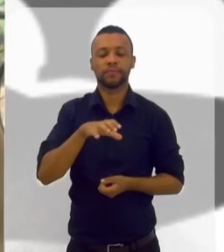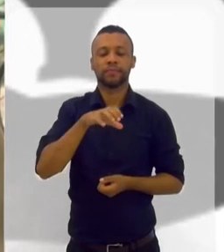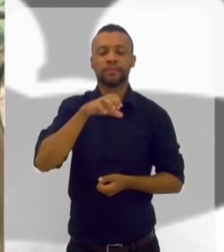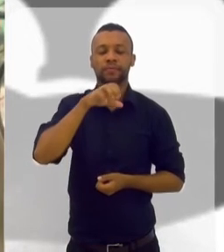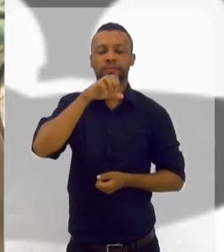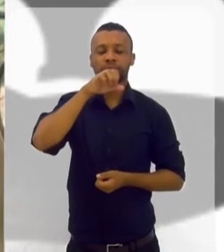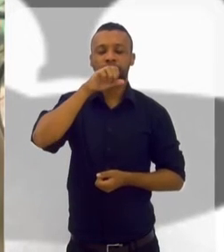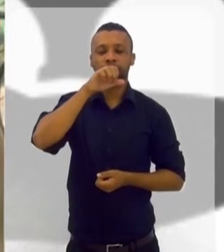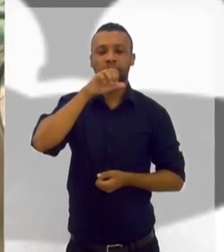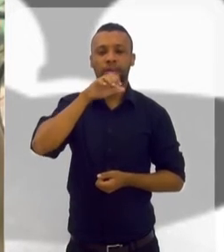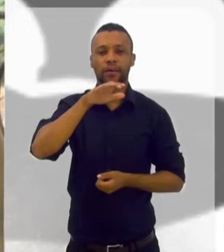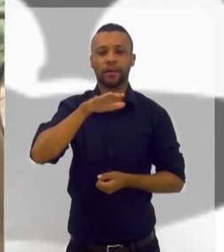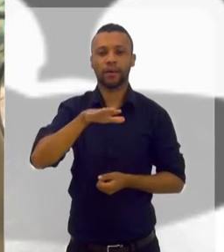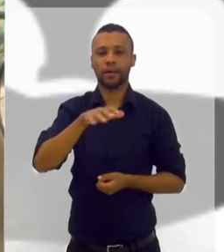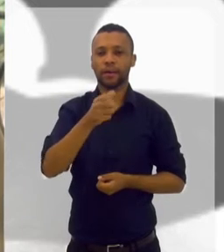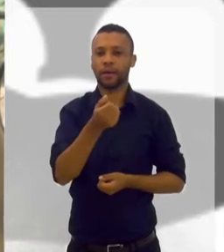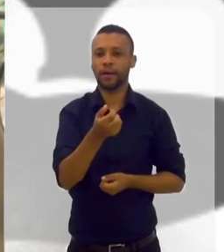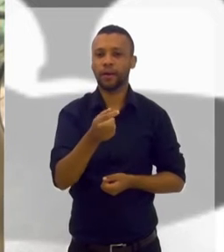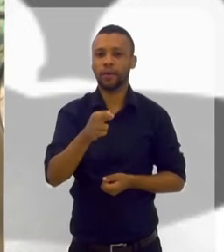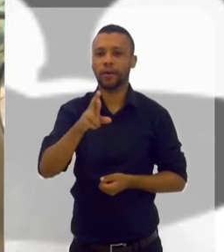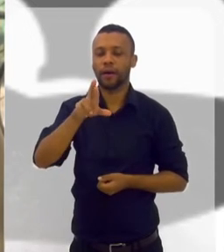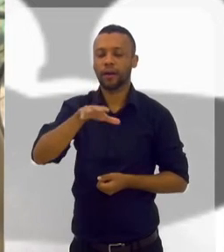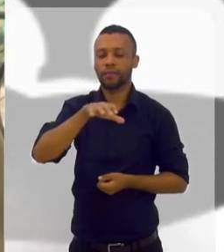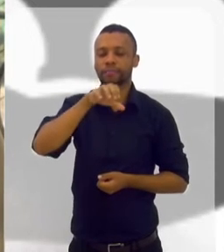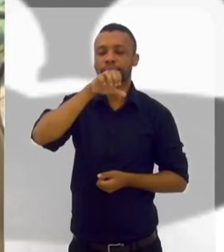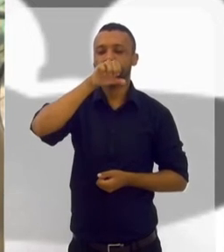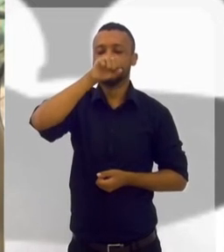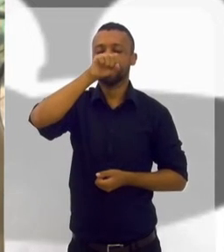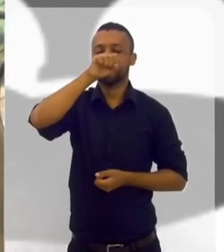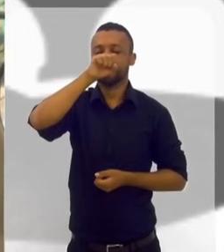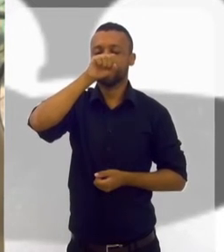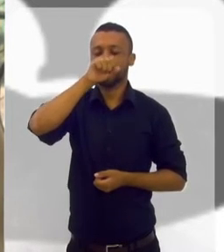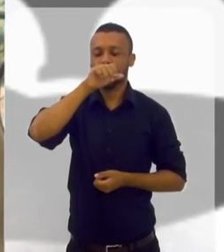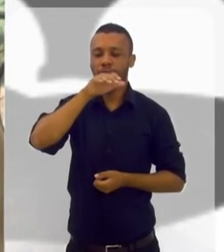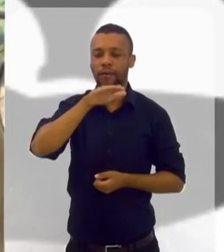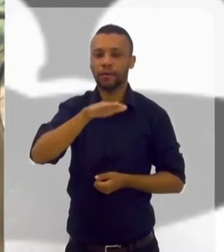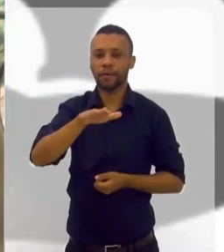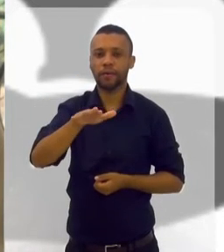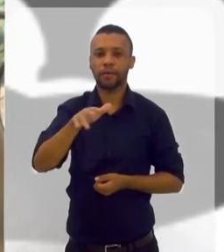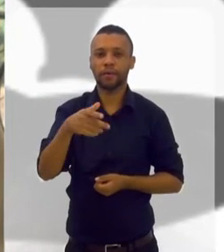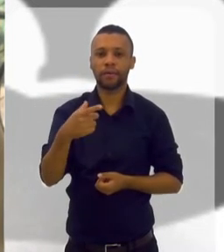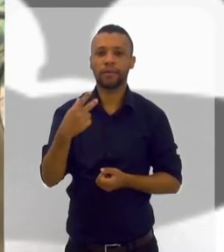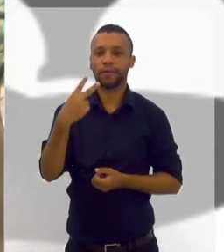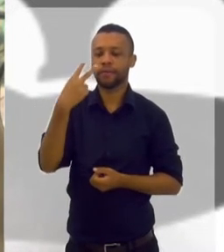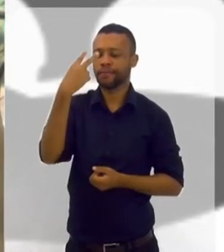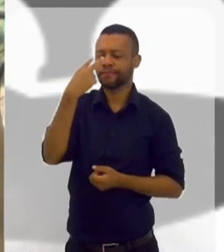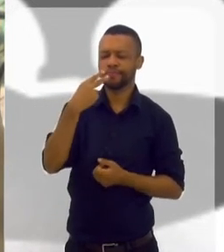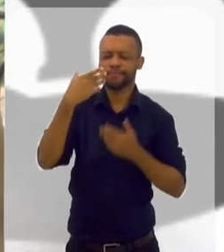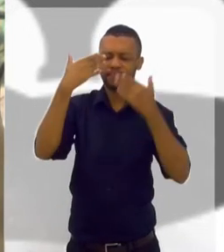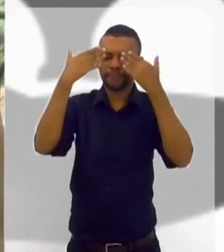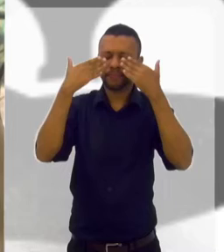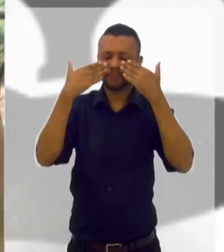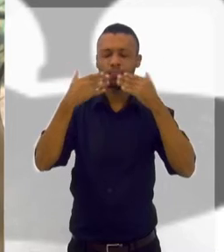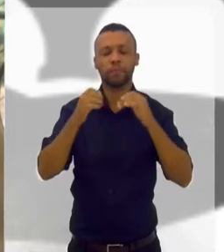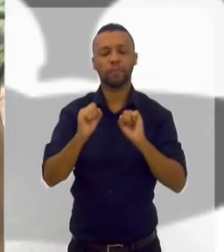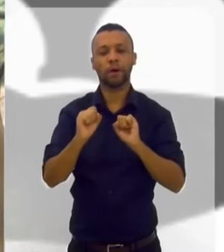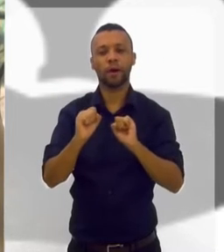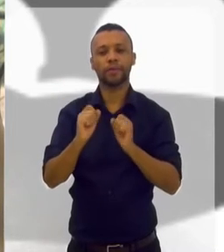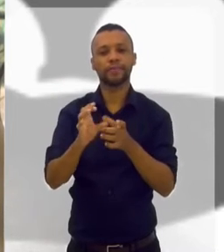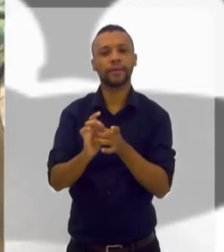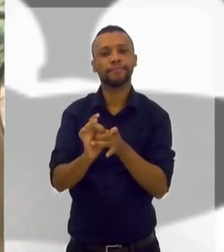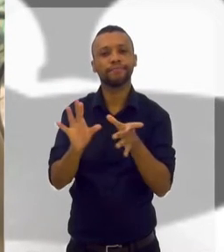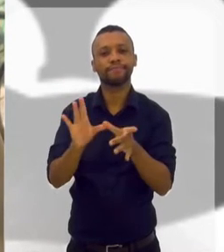Respire profundamente e segure o ar. Enquanto solta o ar, pode fechar os olhos. Vai permitindo